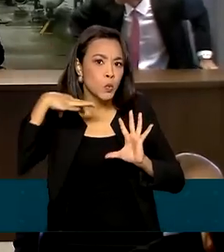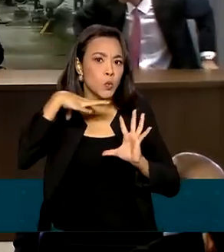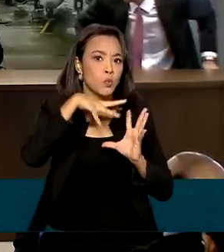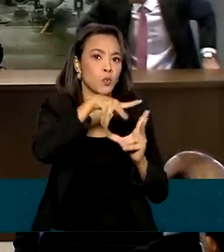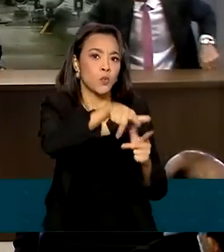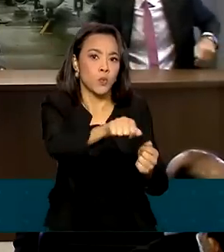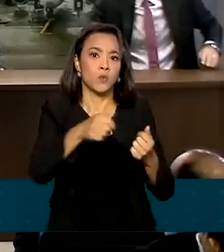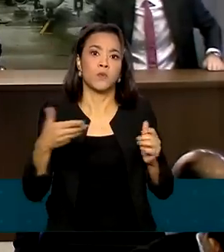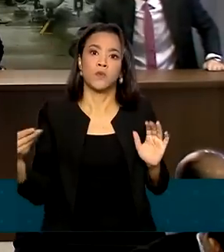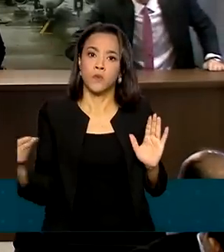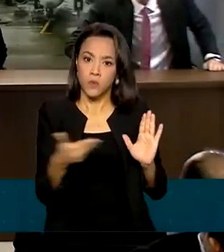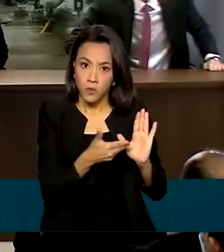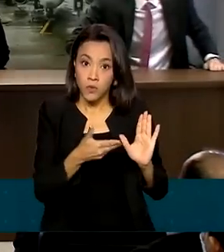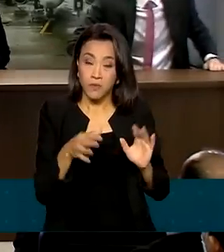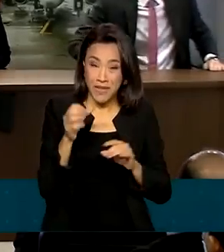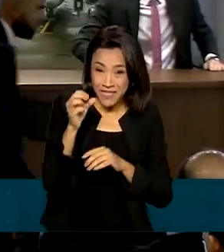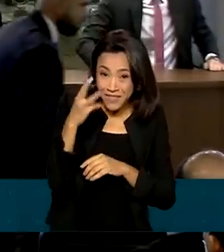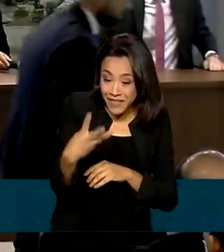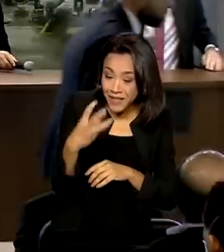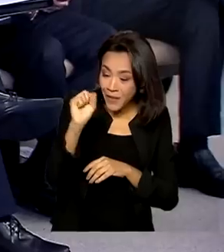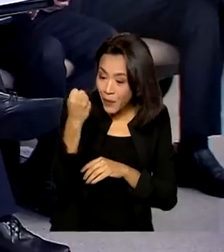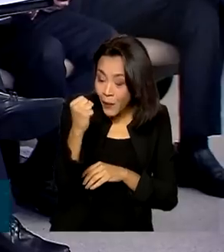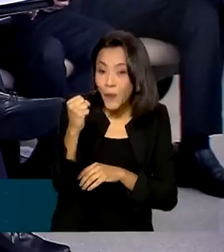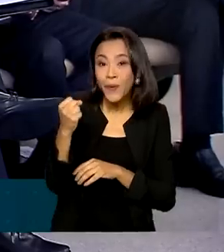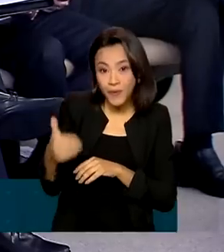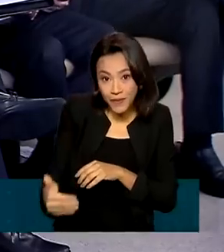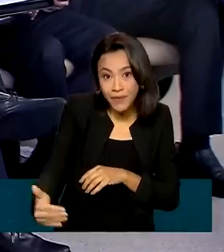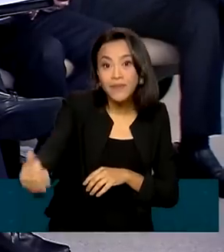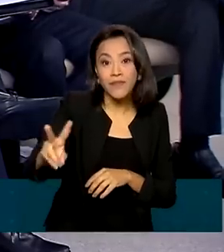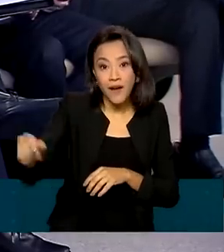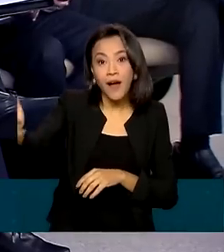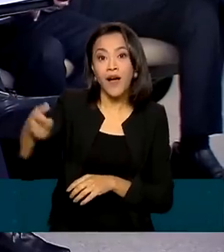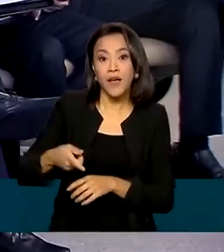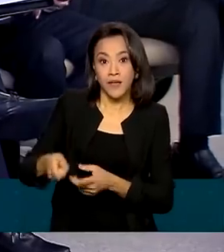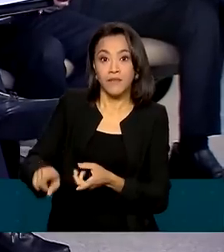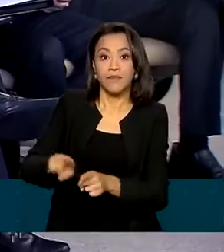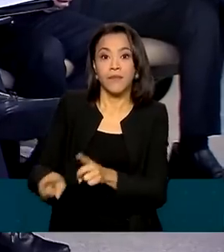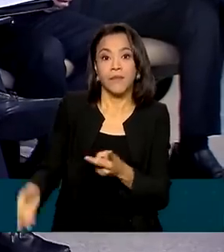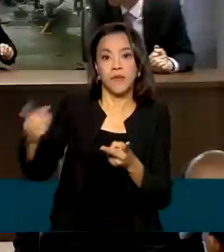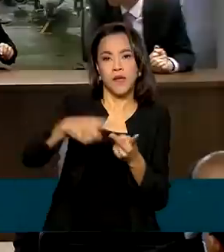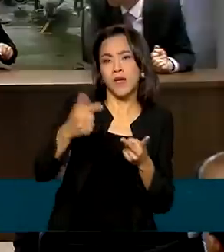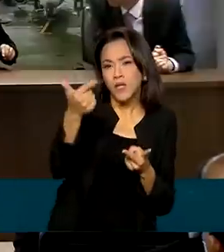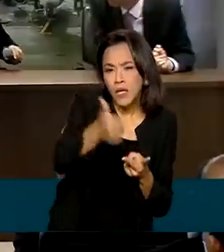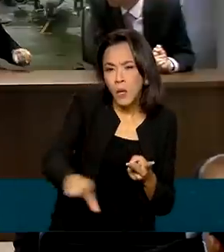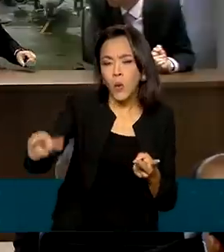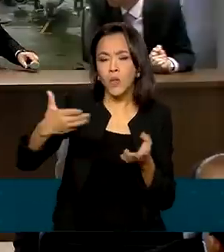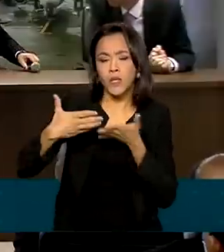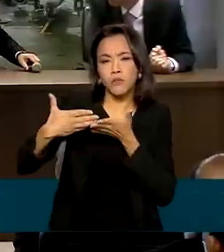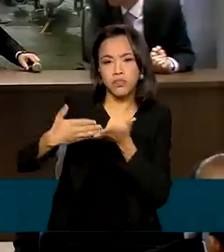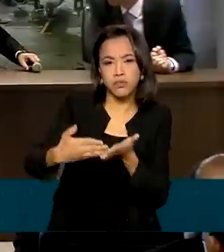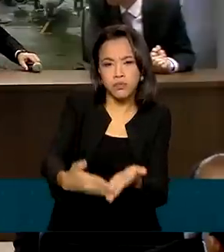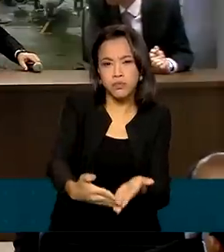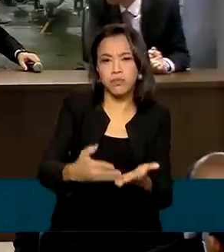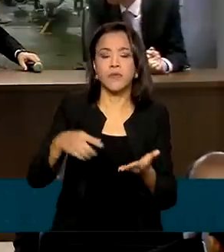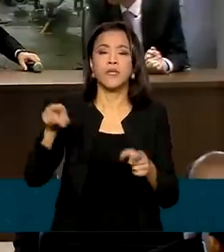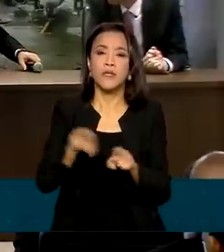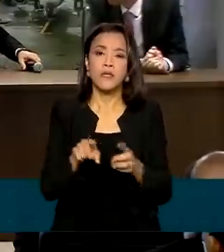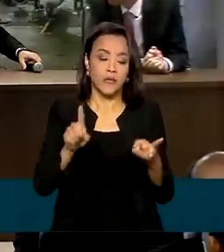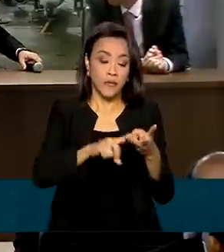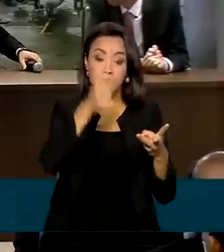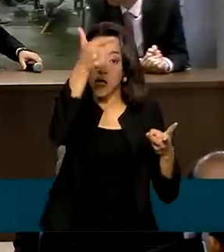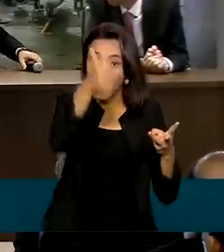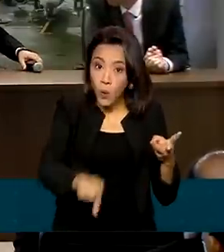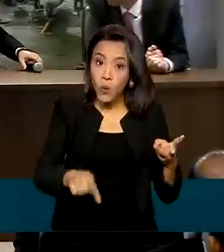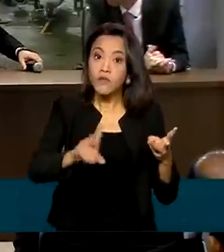tem, como foi falado, mais 38 ativos, mais uma renovação antecipada, que é da Ferrovia Centro-Atlântica, até o final do ano. Nós estamos aí publicando